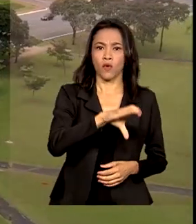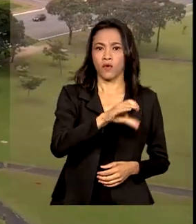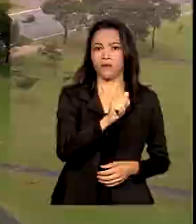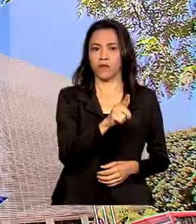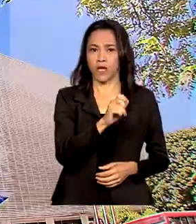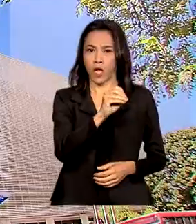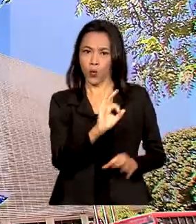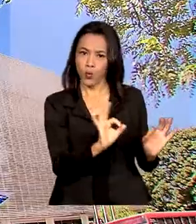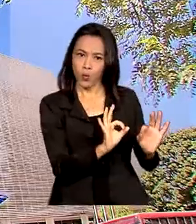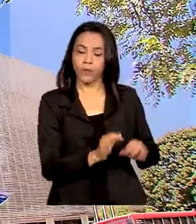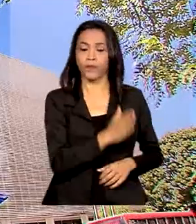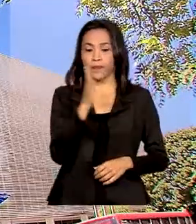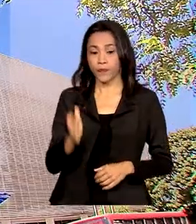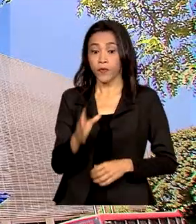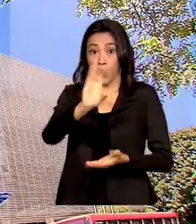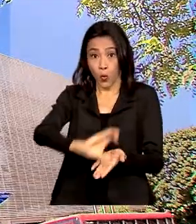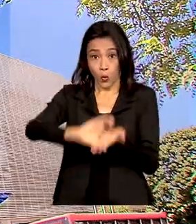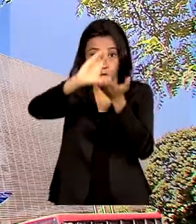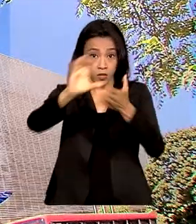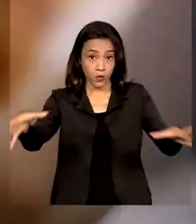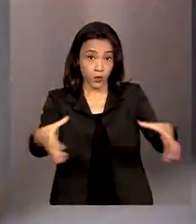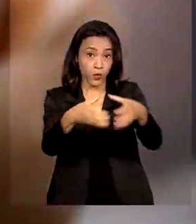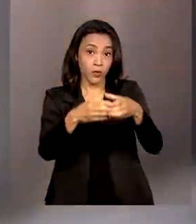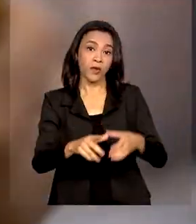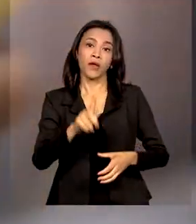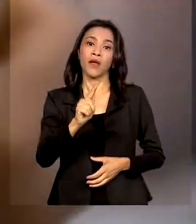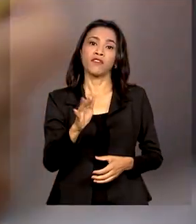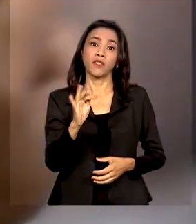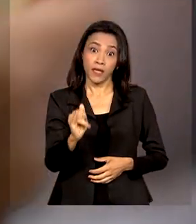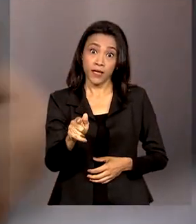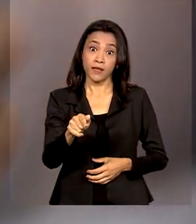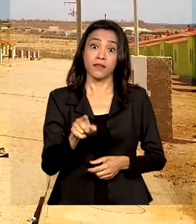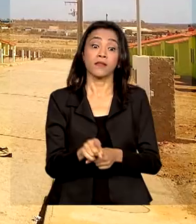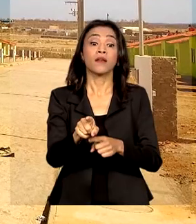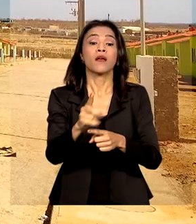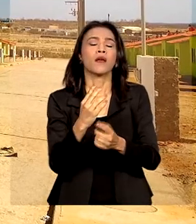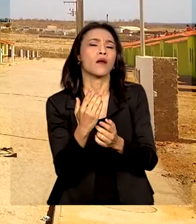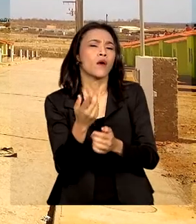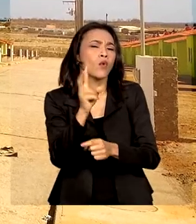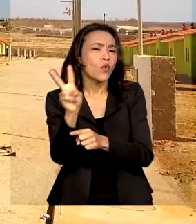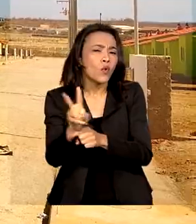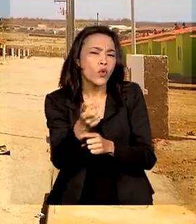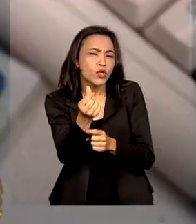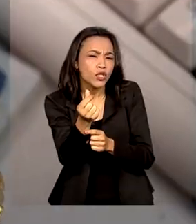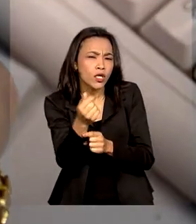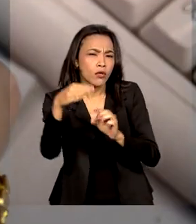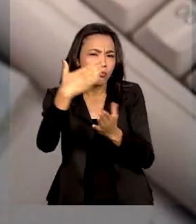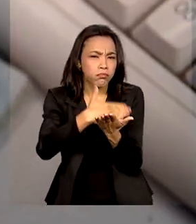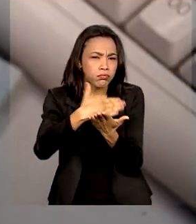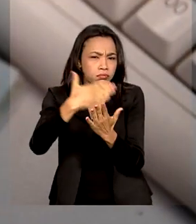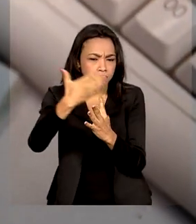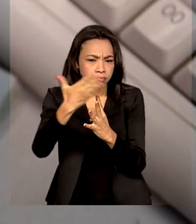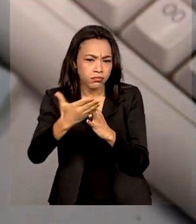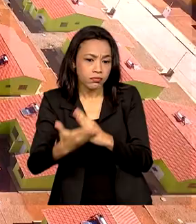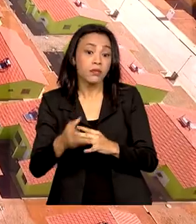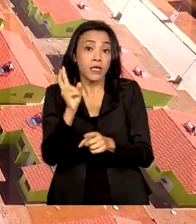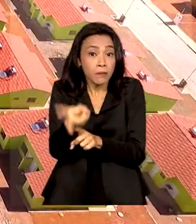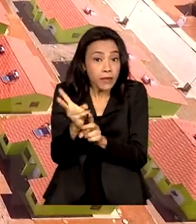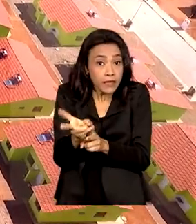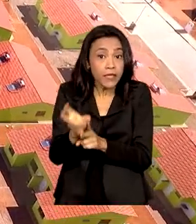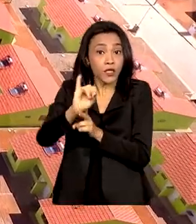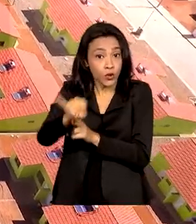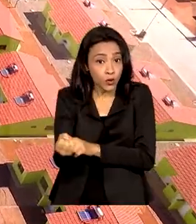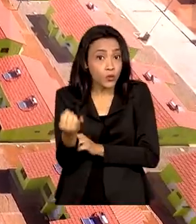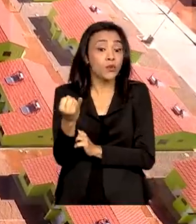Conselho do FGTS amplia valor do imóvel financiado pelo programa Casa Verde Amarela e mantém juros mais